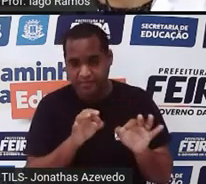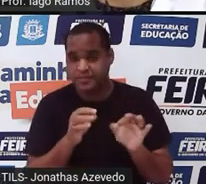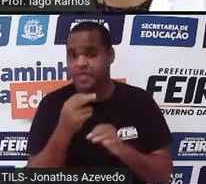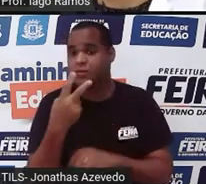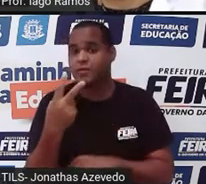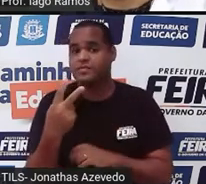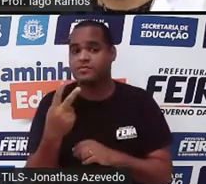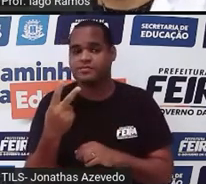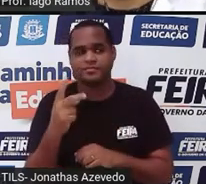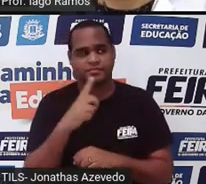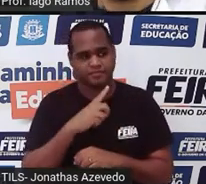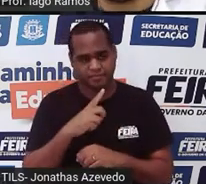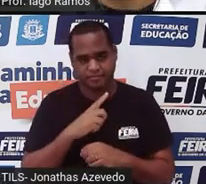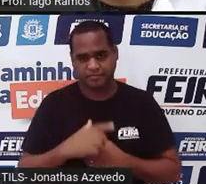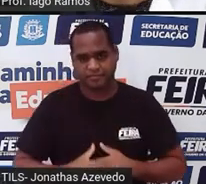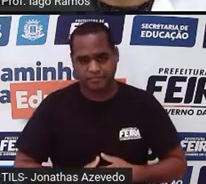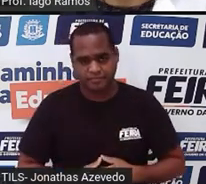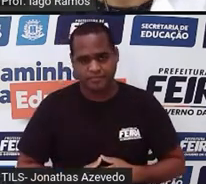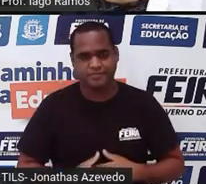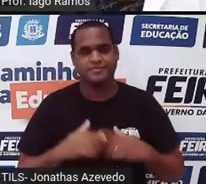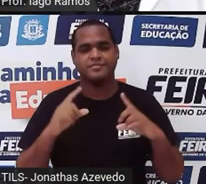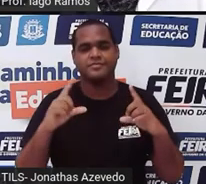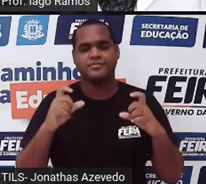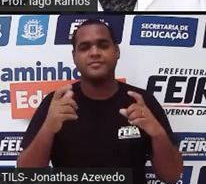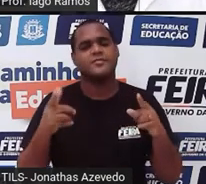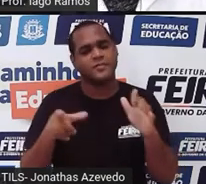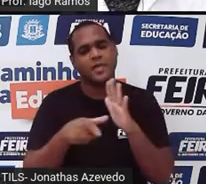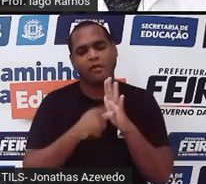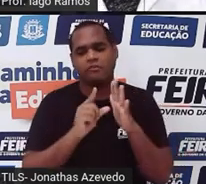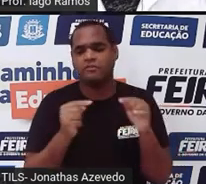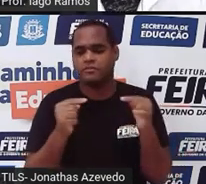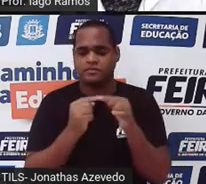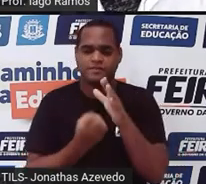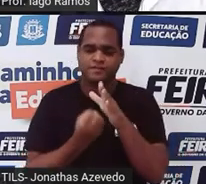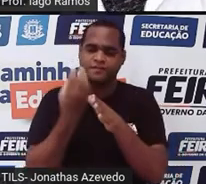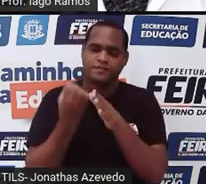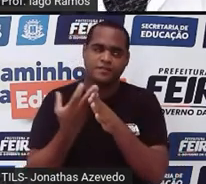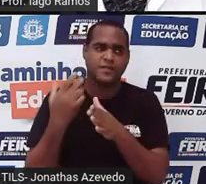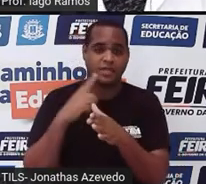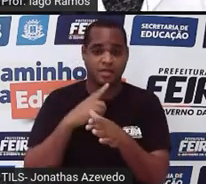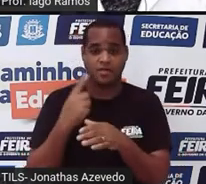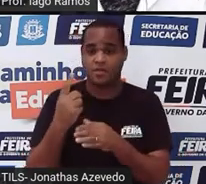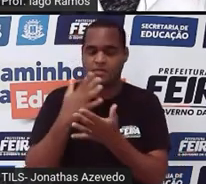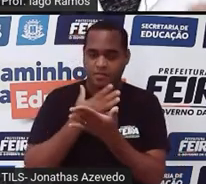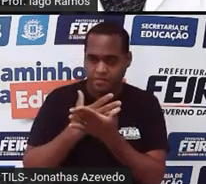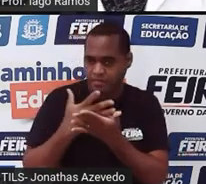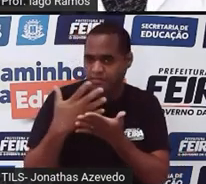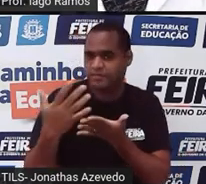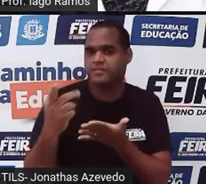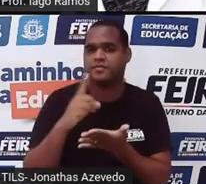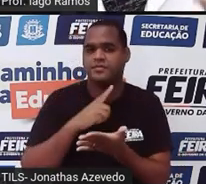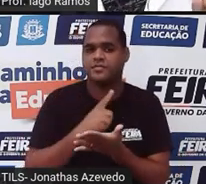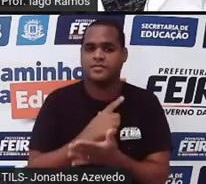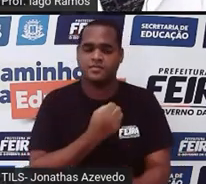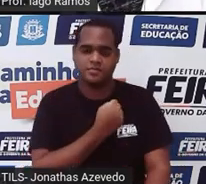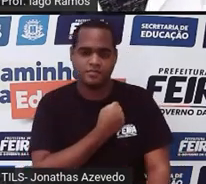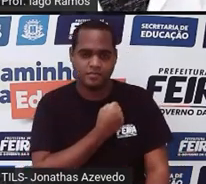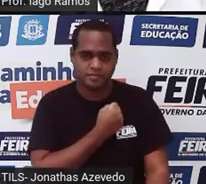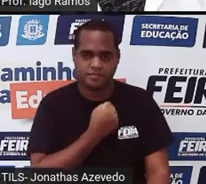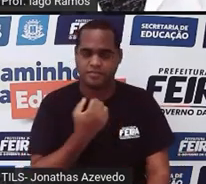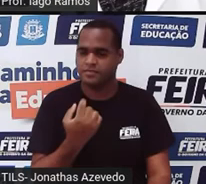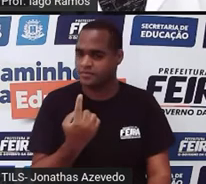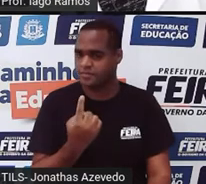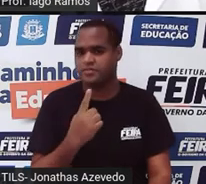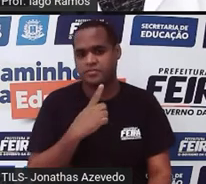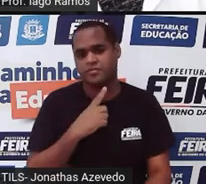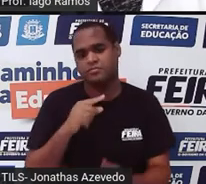tá? As figuras são as mesmas que apareceram antes. Começa com uma bolinha. Número 1 embaixo significa uma